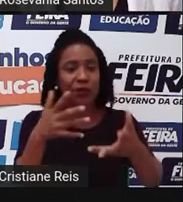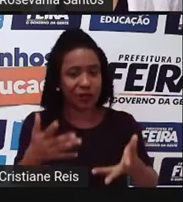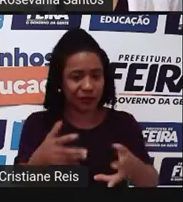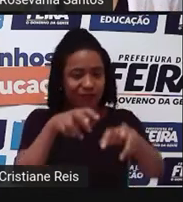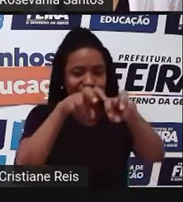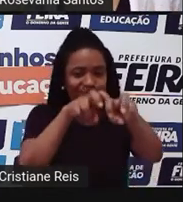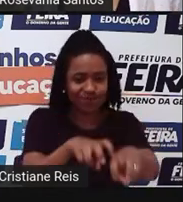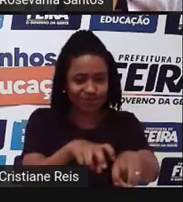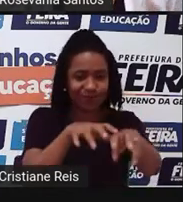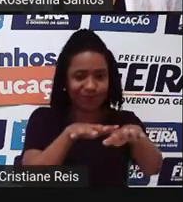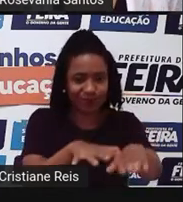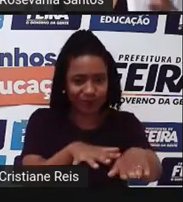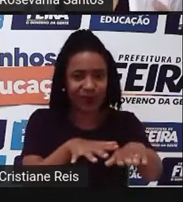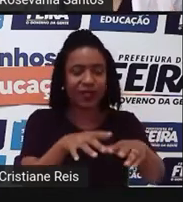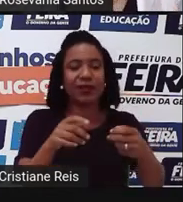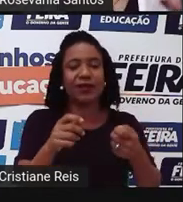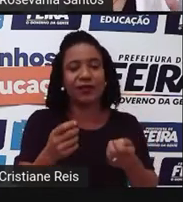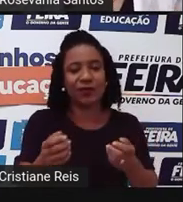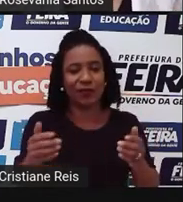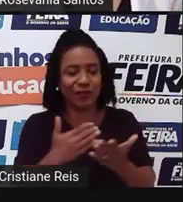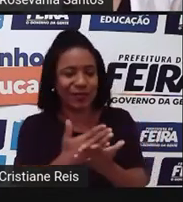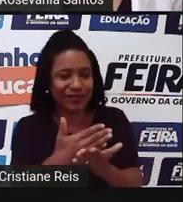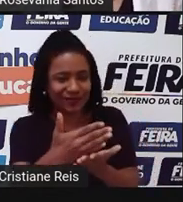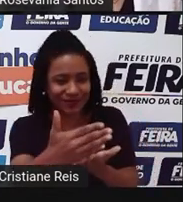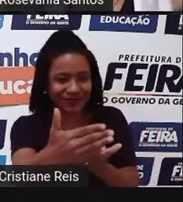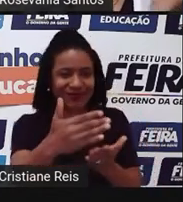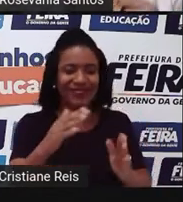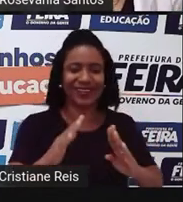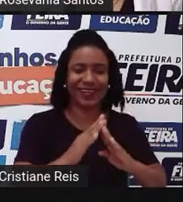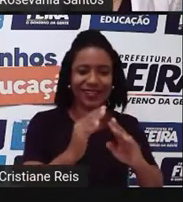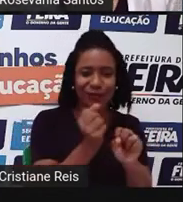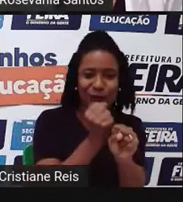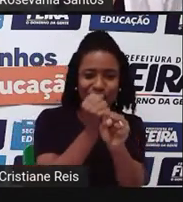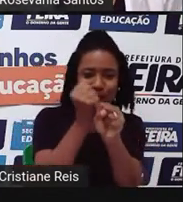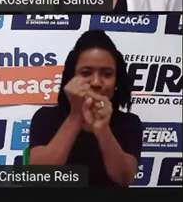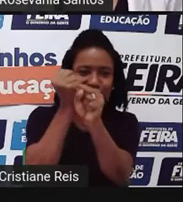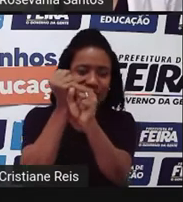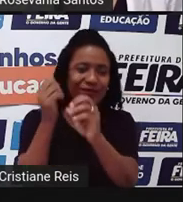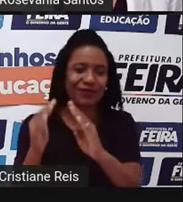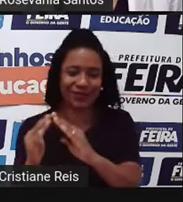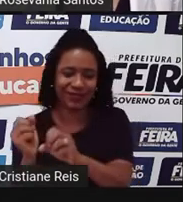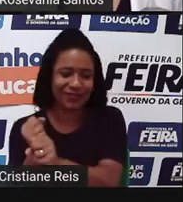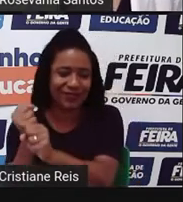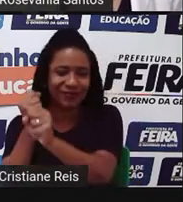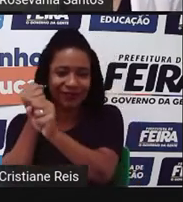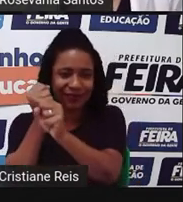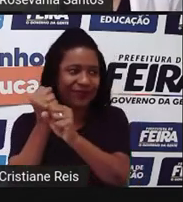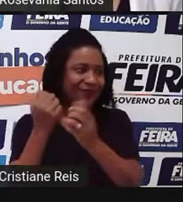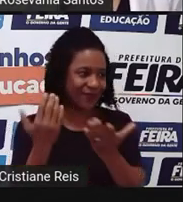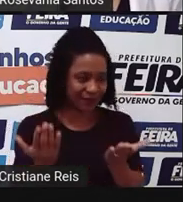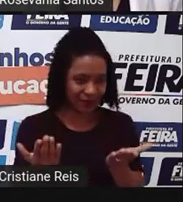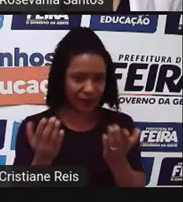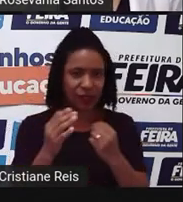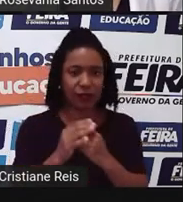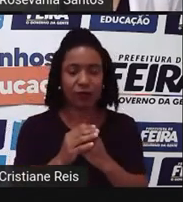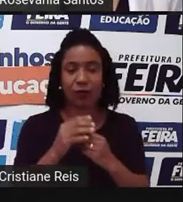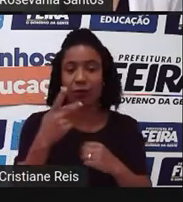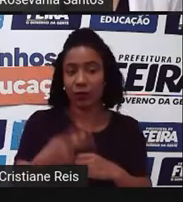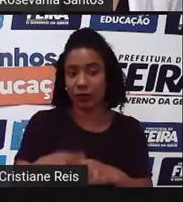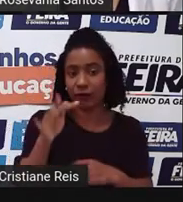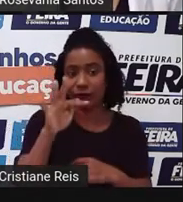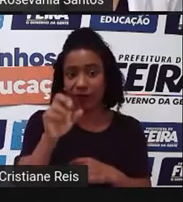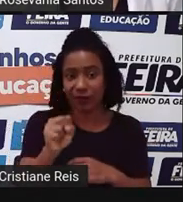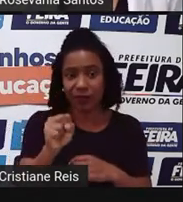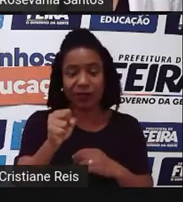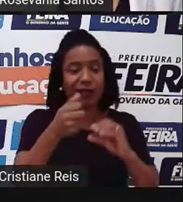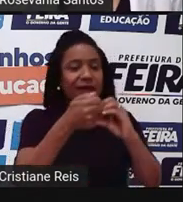eles foram formando as primeiras vilas e tudo que a gente já viu, né? Em outras aulas anteriores. A gente tem essa característica, né? Da criação